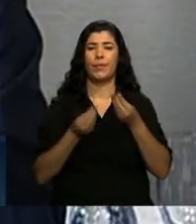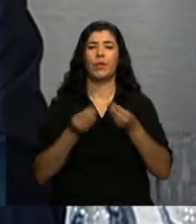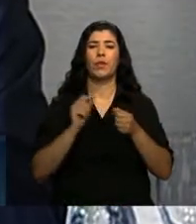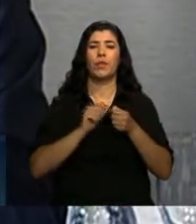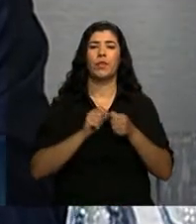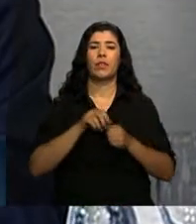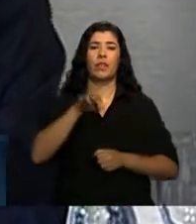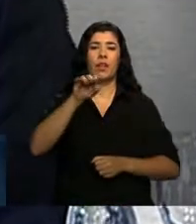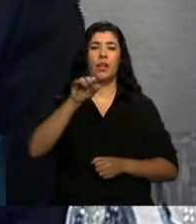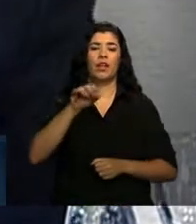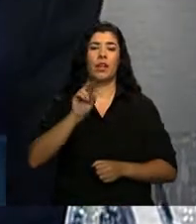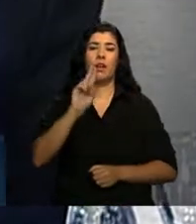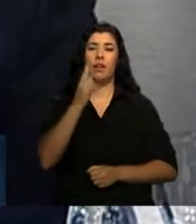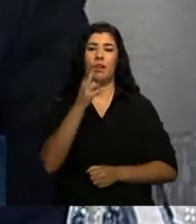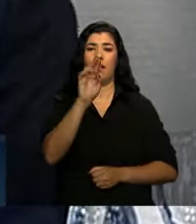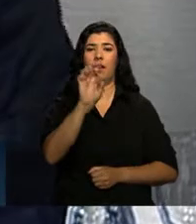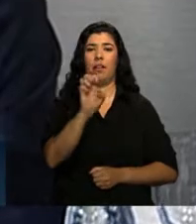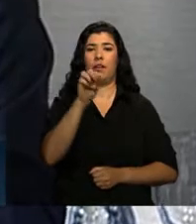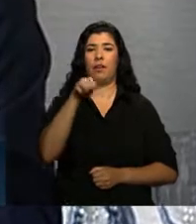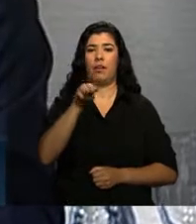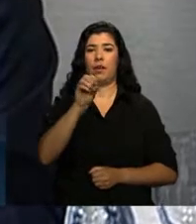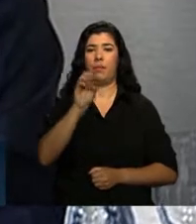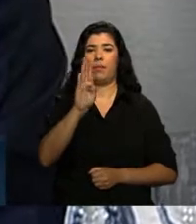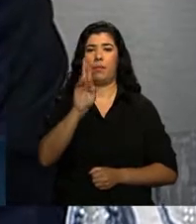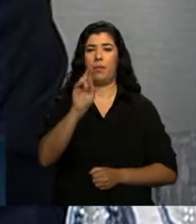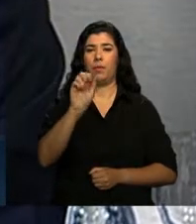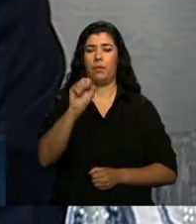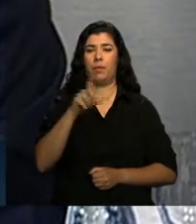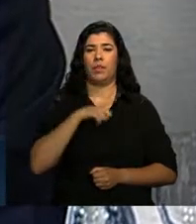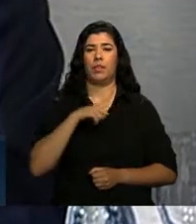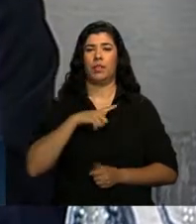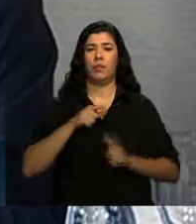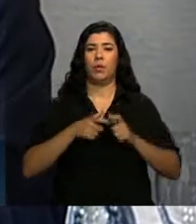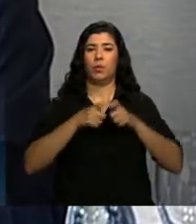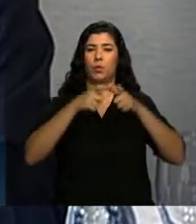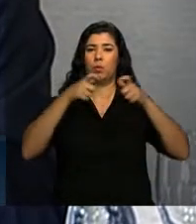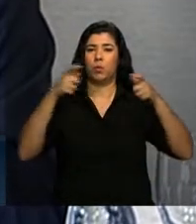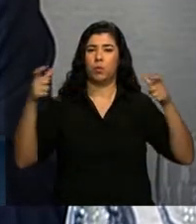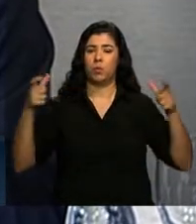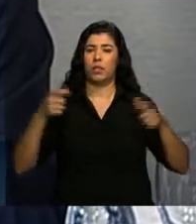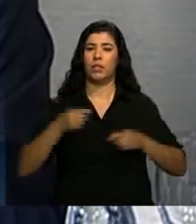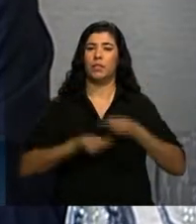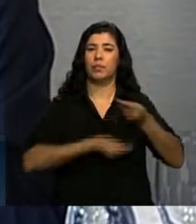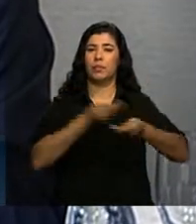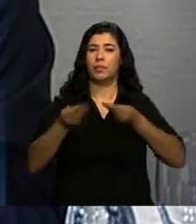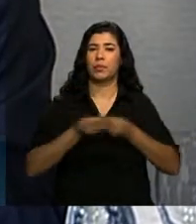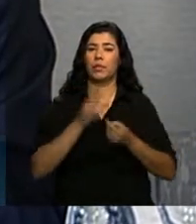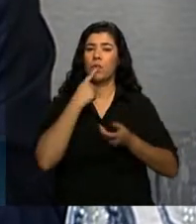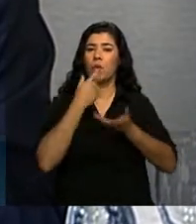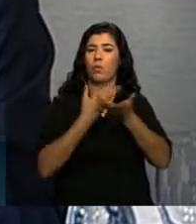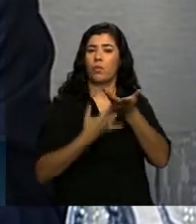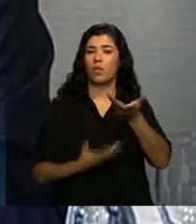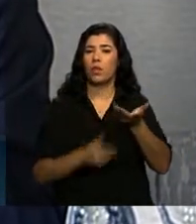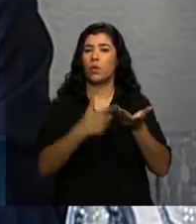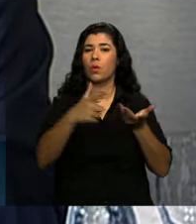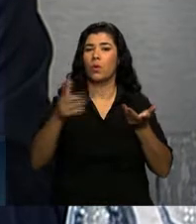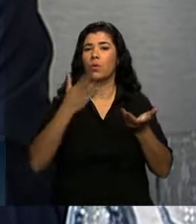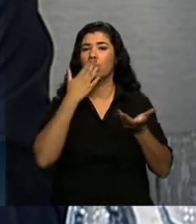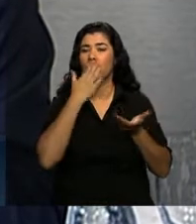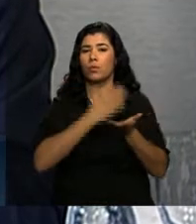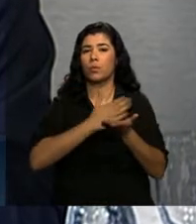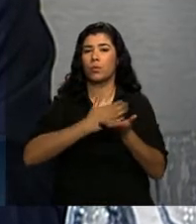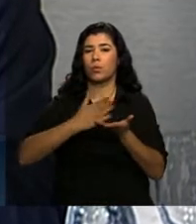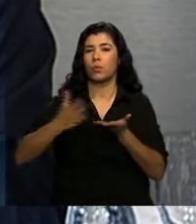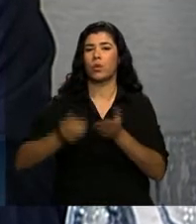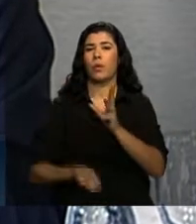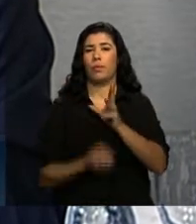Hemobras, que amplia dessa forma a questão do fornecimento dos hemobras derivados. E foi através dele também, da sua orientação, que foi